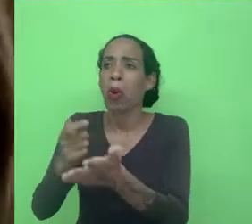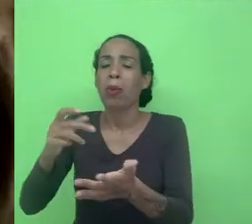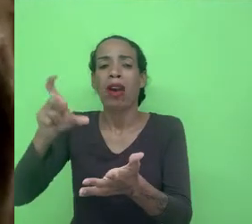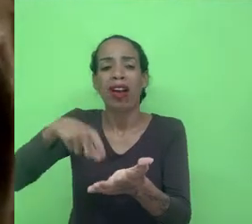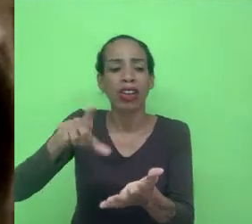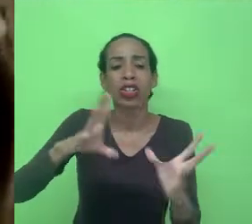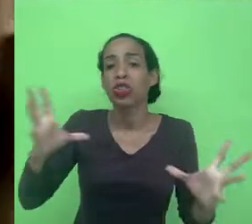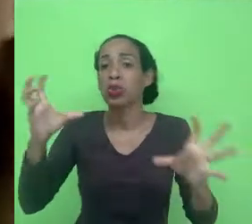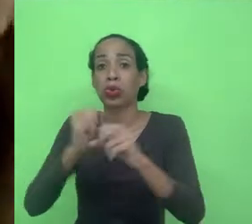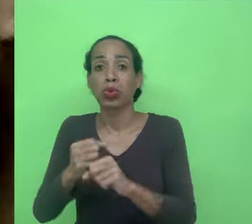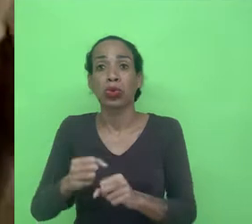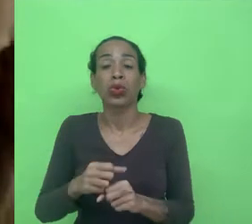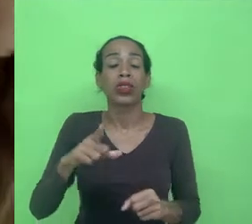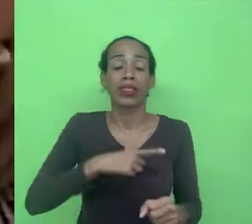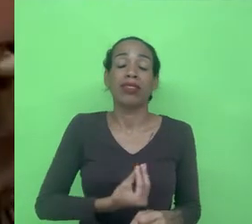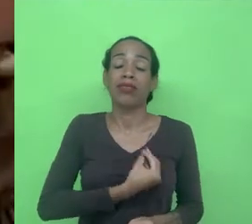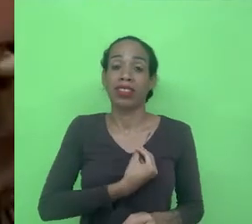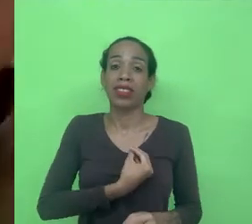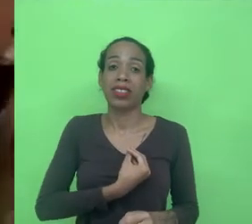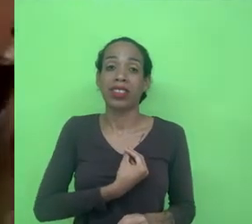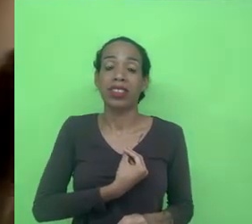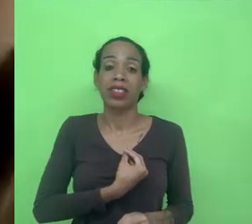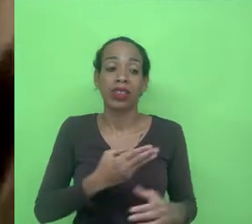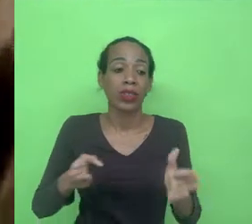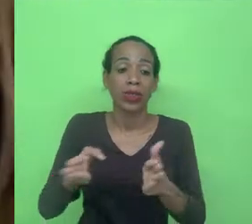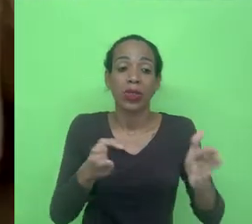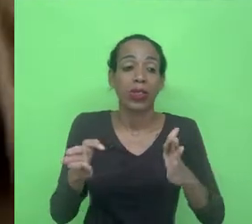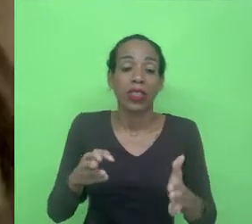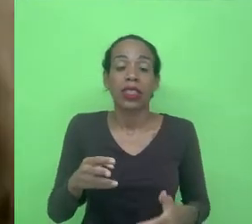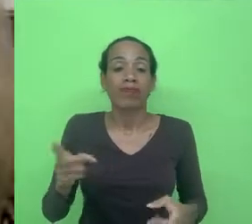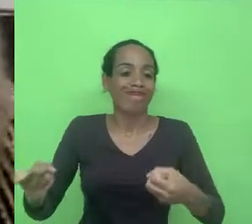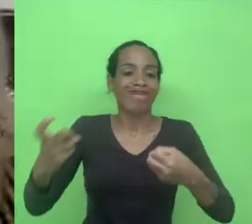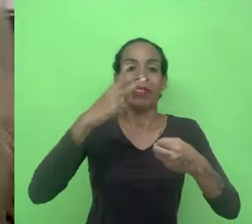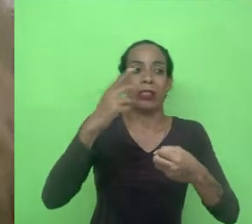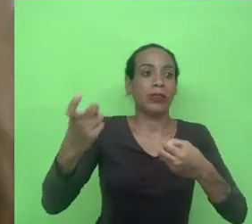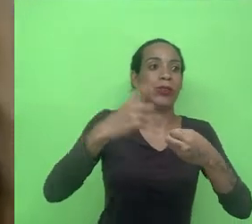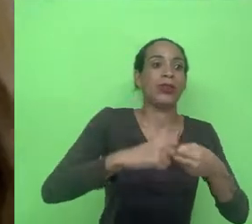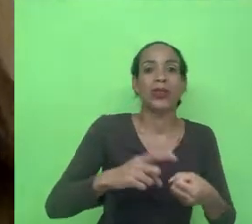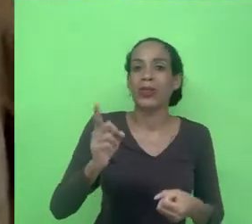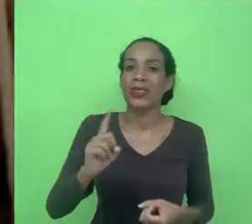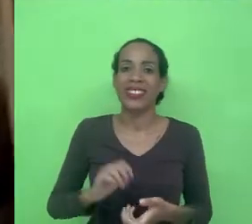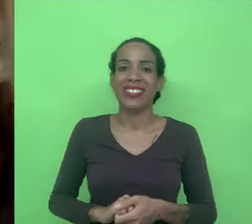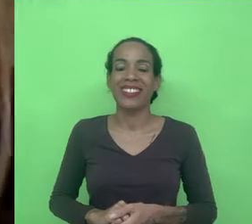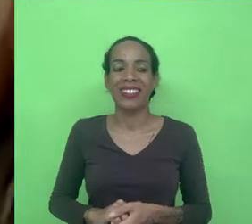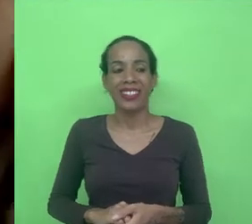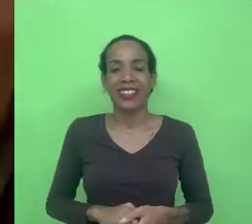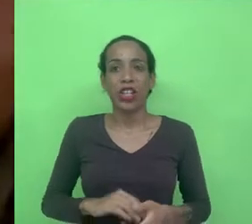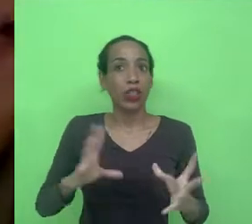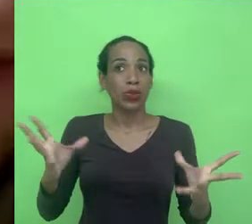nós deixamos rastros e isso não é um caminho que eu vejo sem volta ou seja tudo é